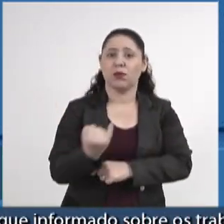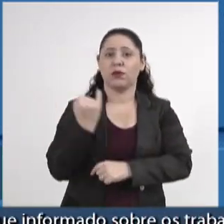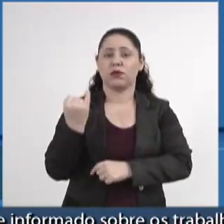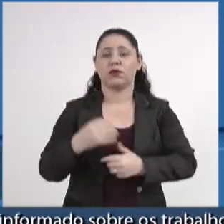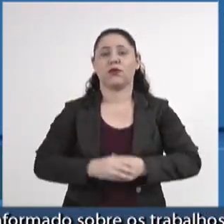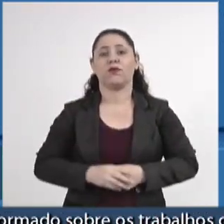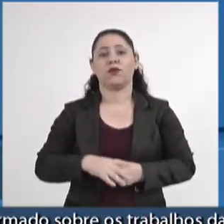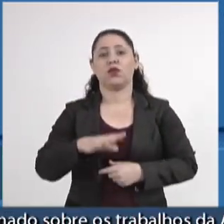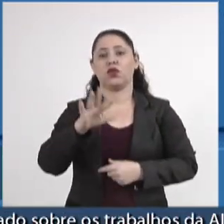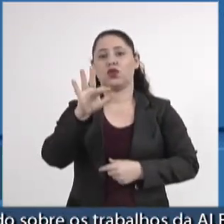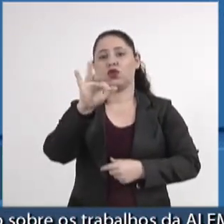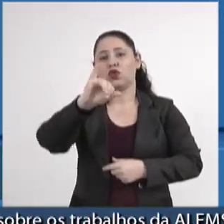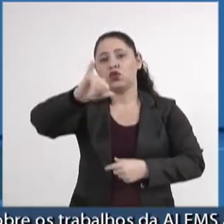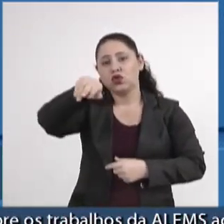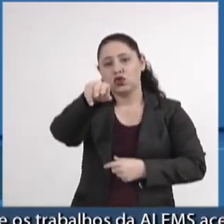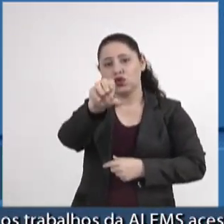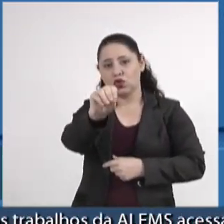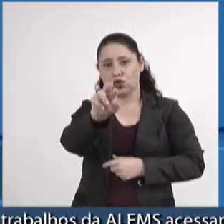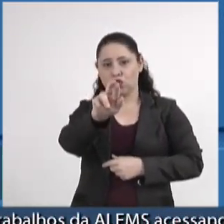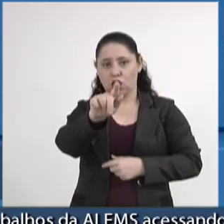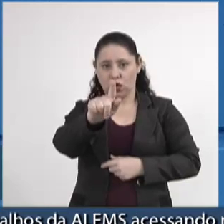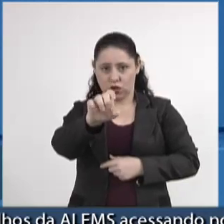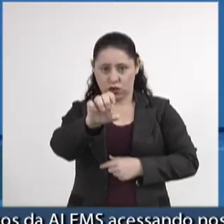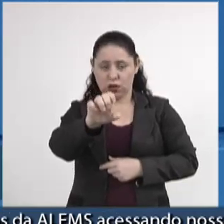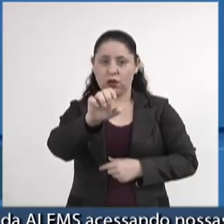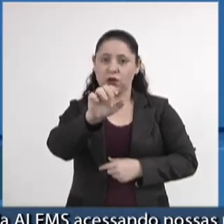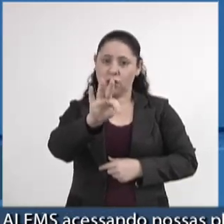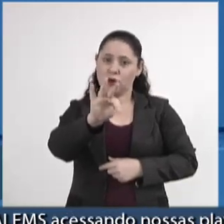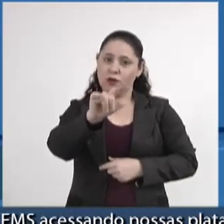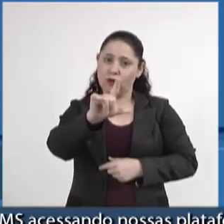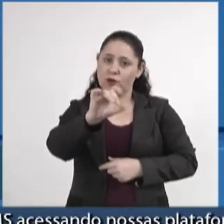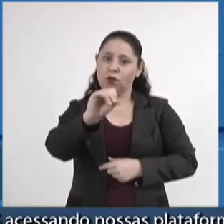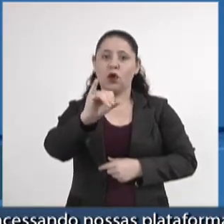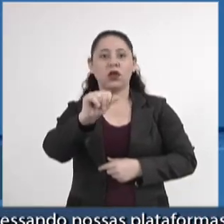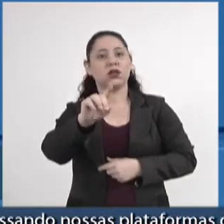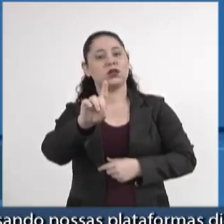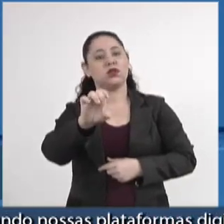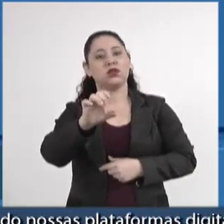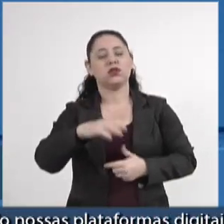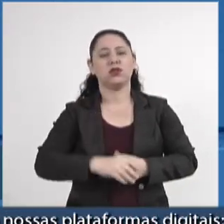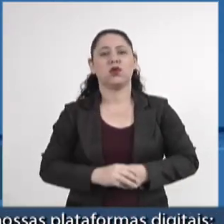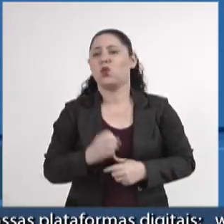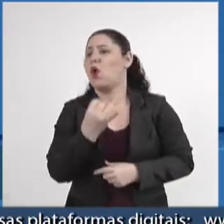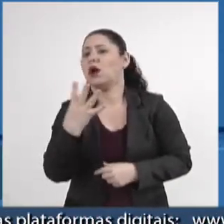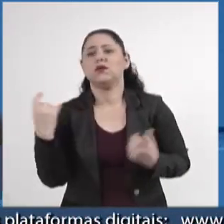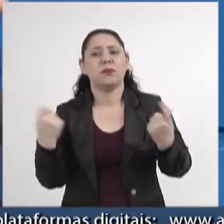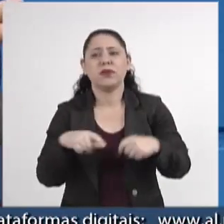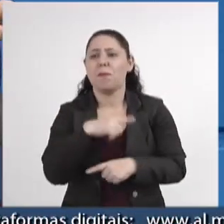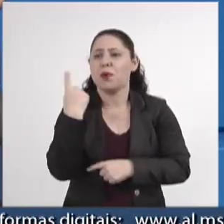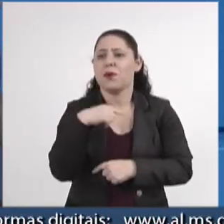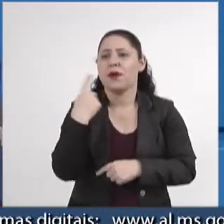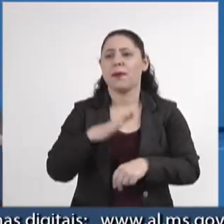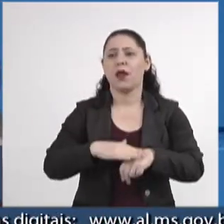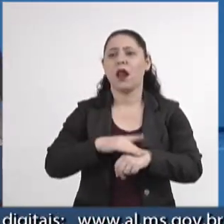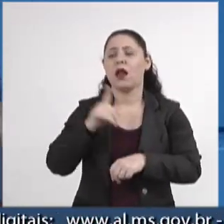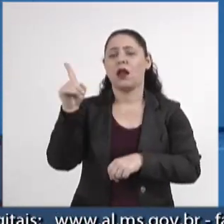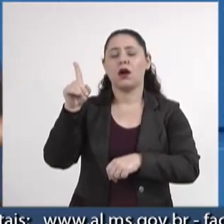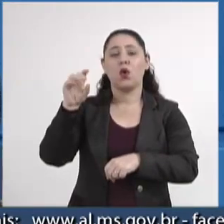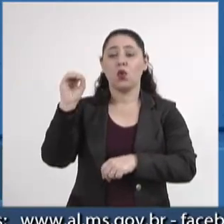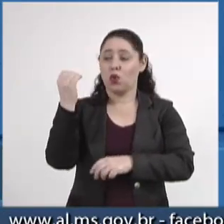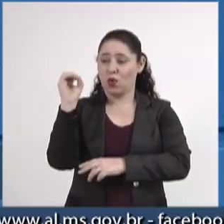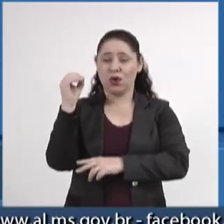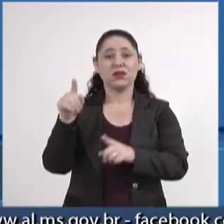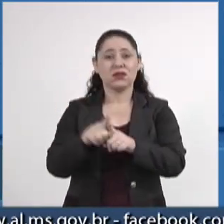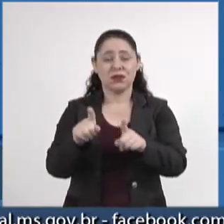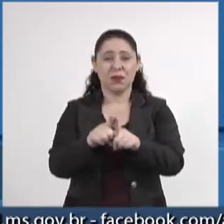George Floyd. George Floyd. Então, é preciso quantos George Floyd, aquele cidadão lá no Rio Grande do